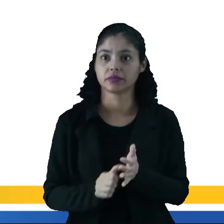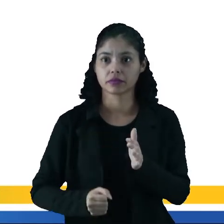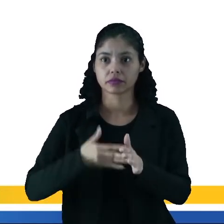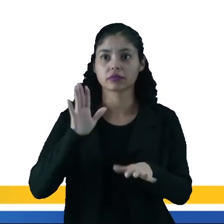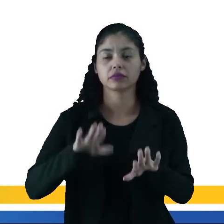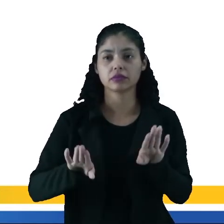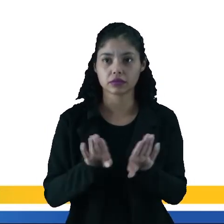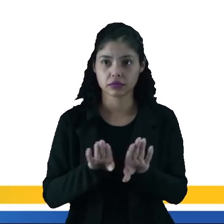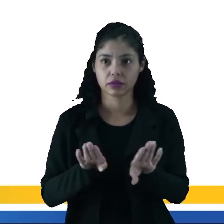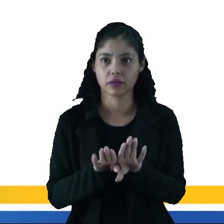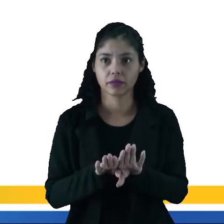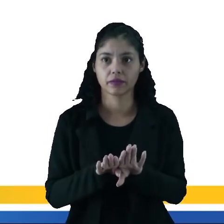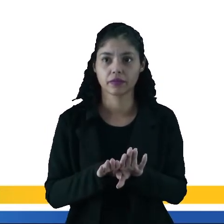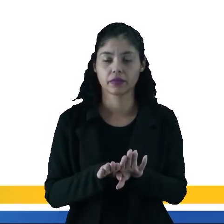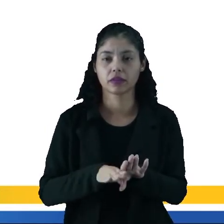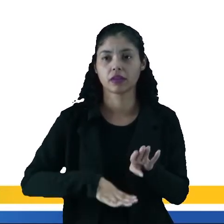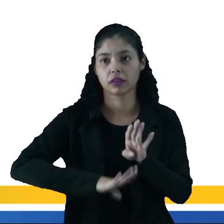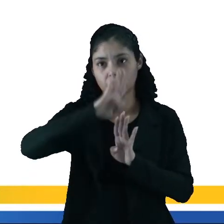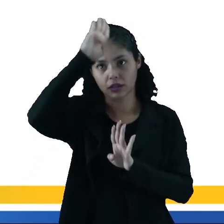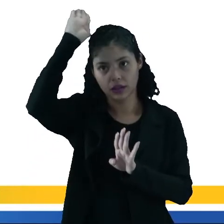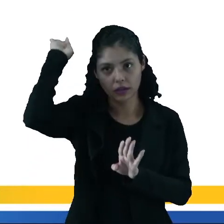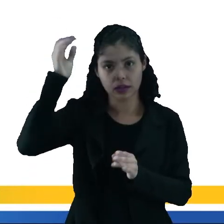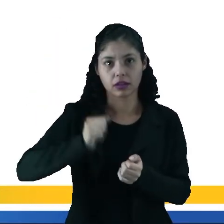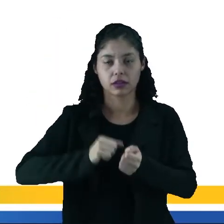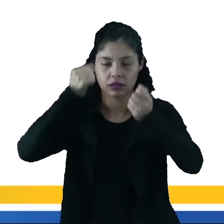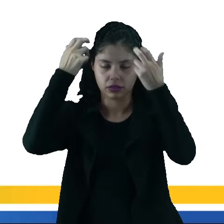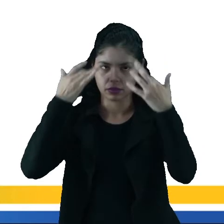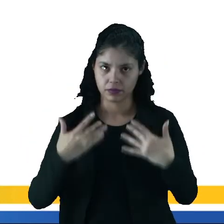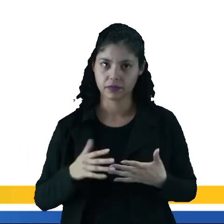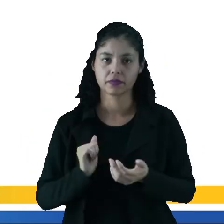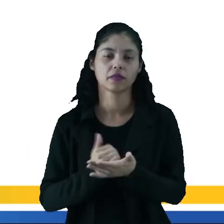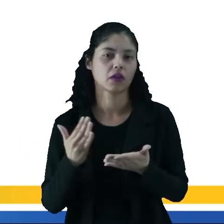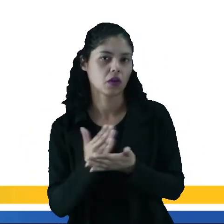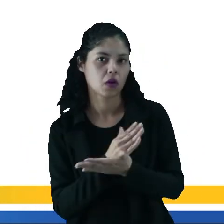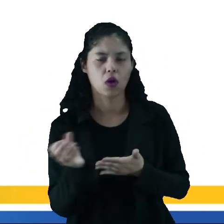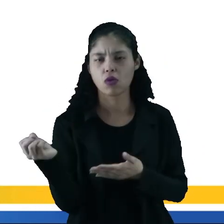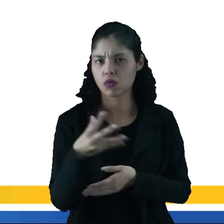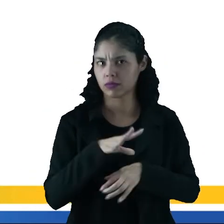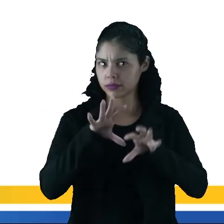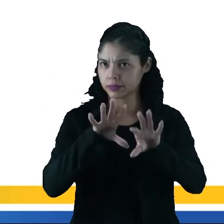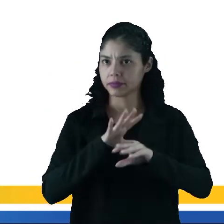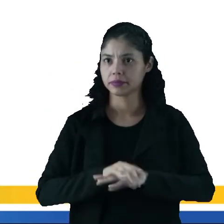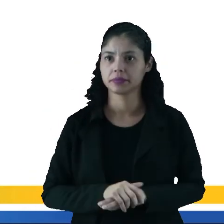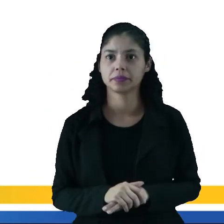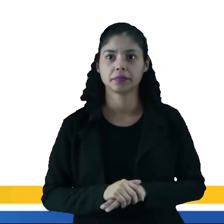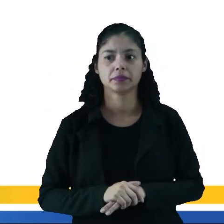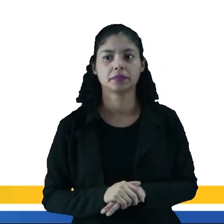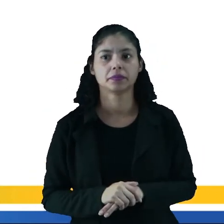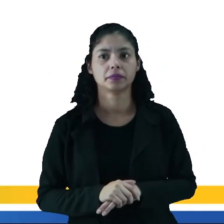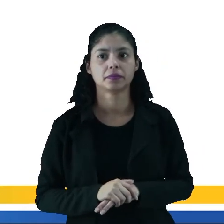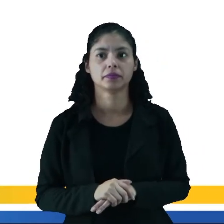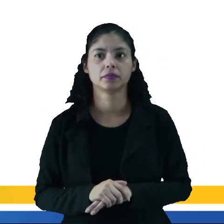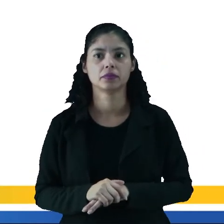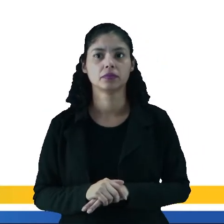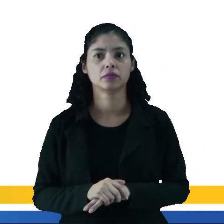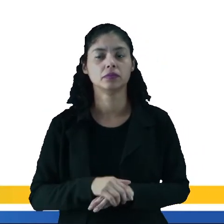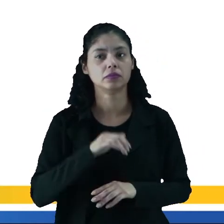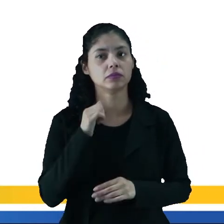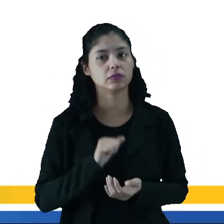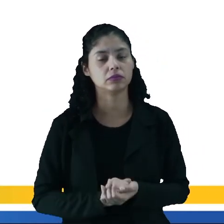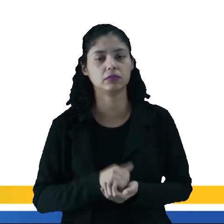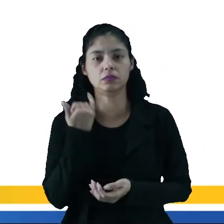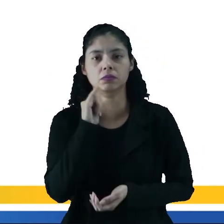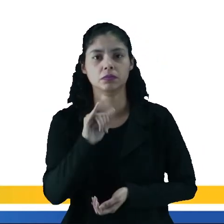muito mais recentemente pelos romanos para tomar banho. Então não é algo tão novo assim. Quanto à energia renovável,